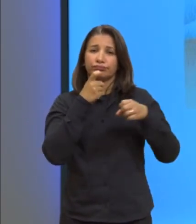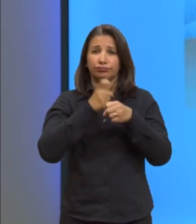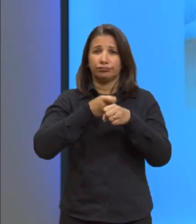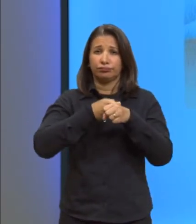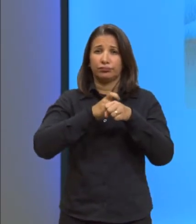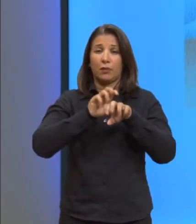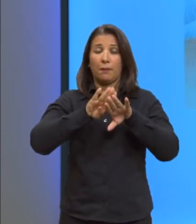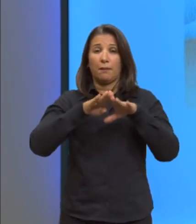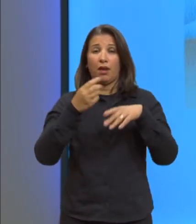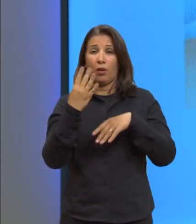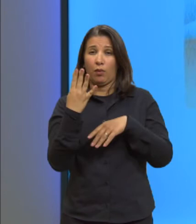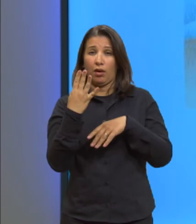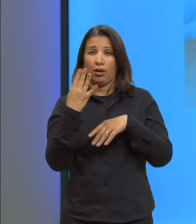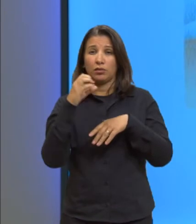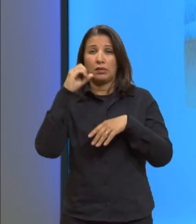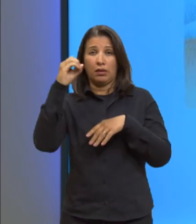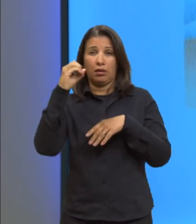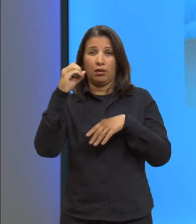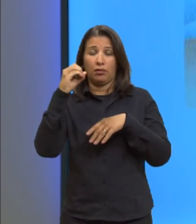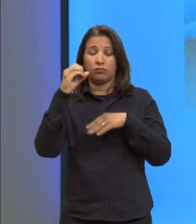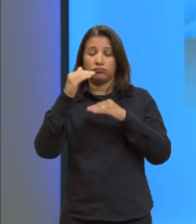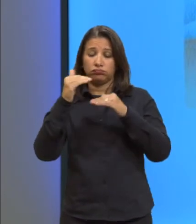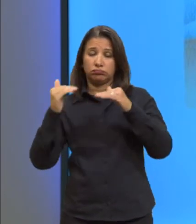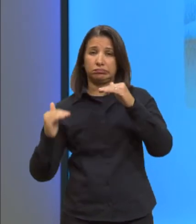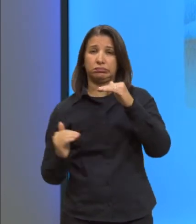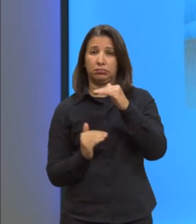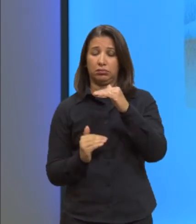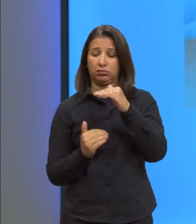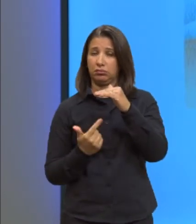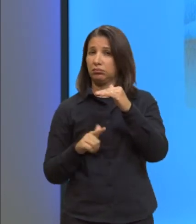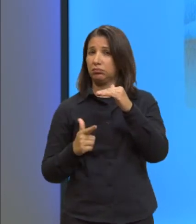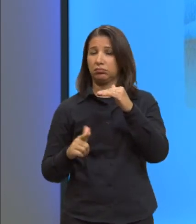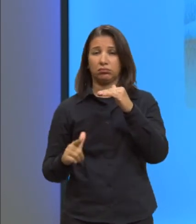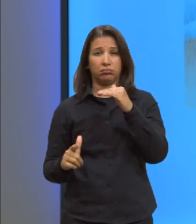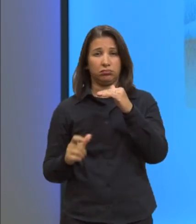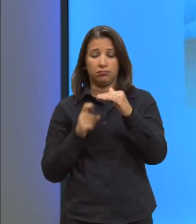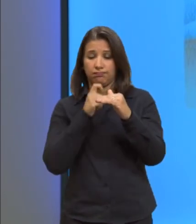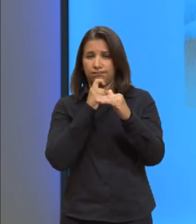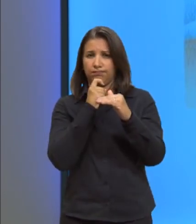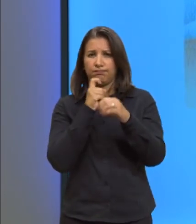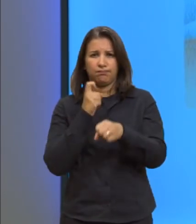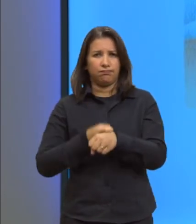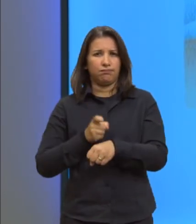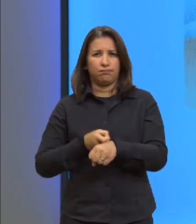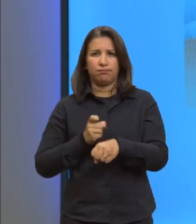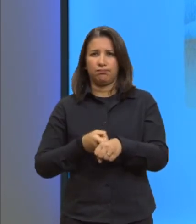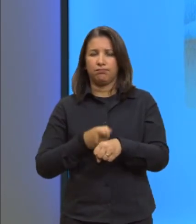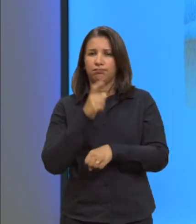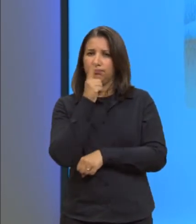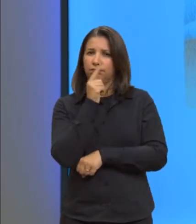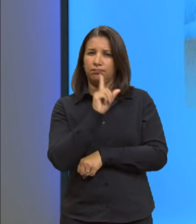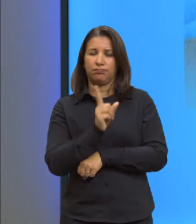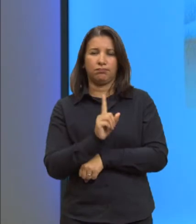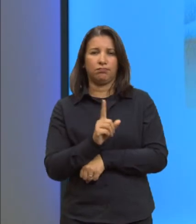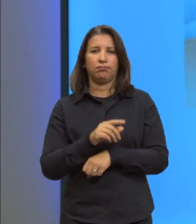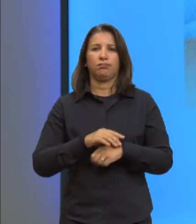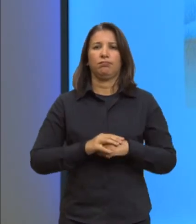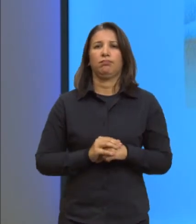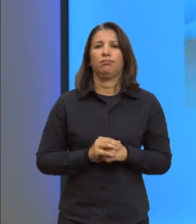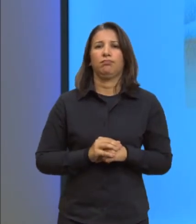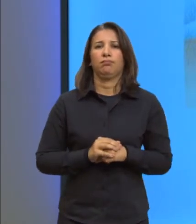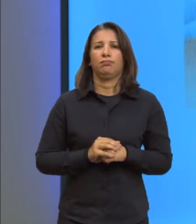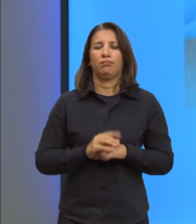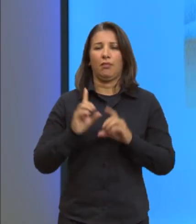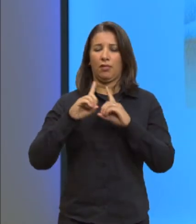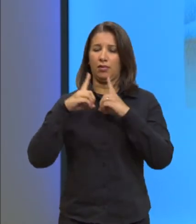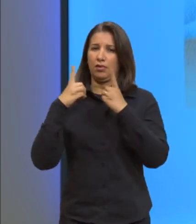graus nós não vamos ter esse congelamento, vamos ter a densidade a 1. lembra que a densidade